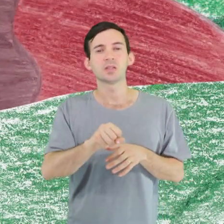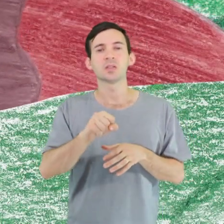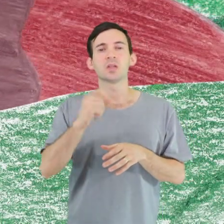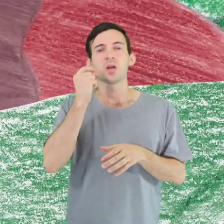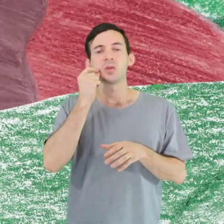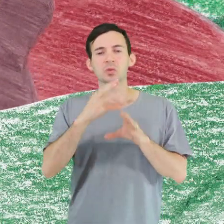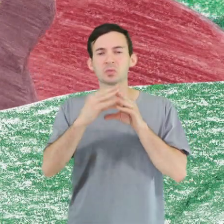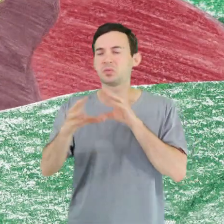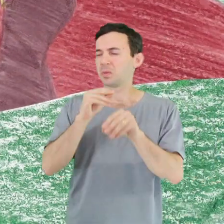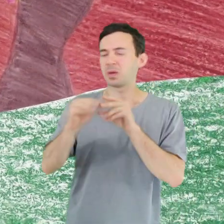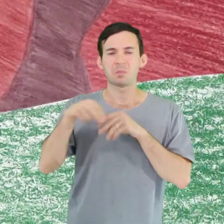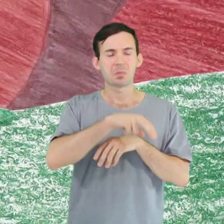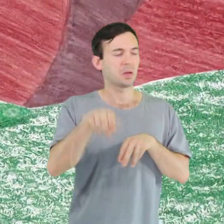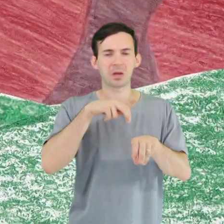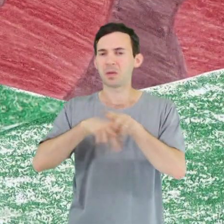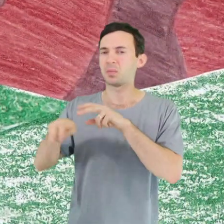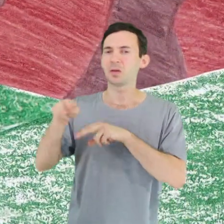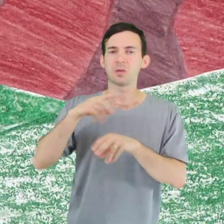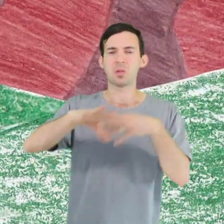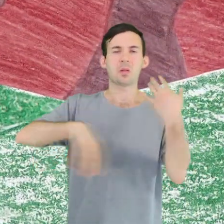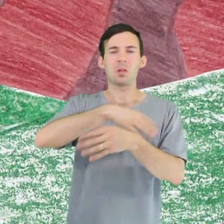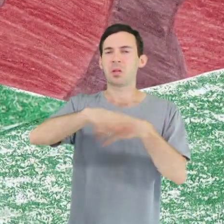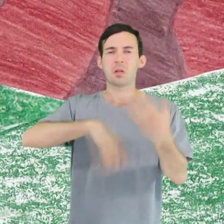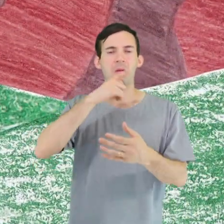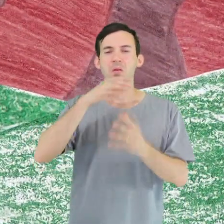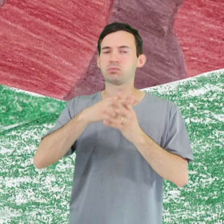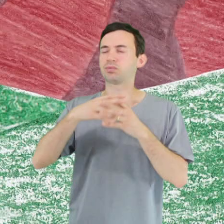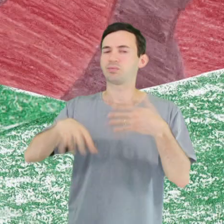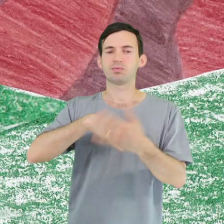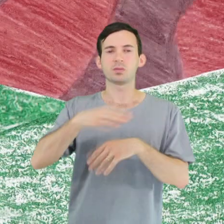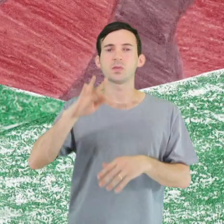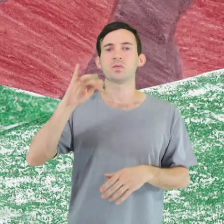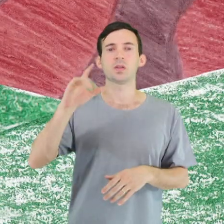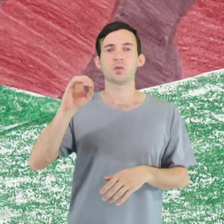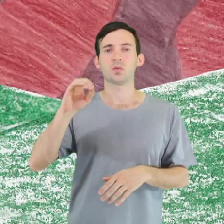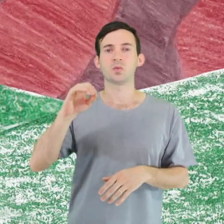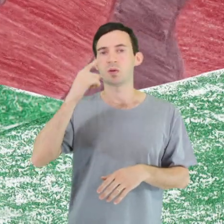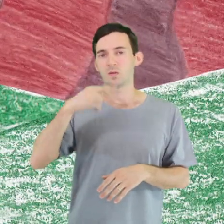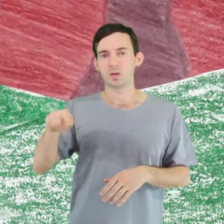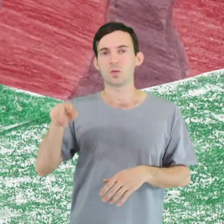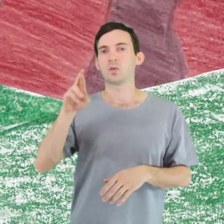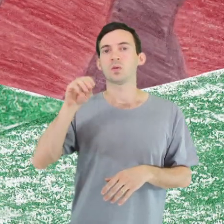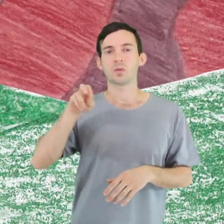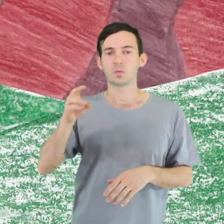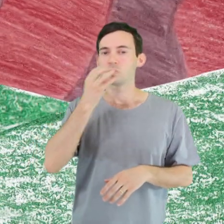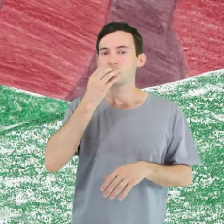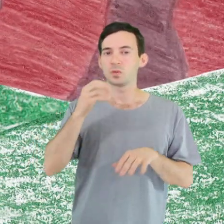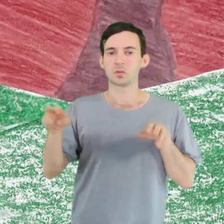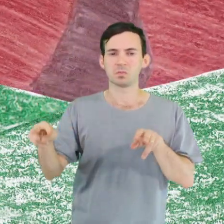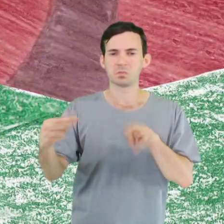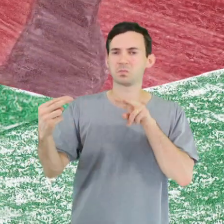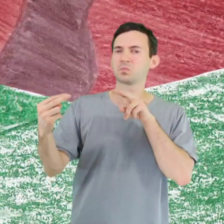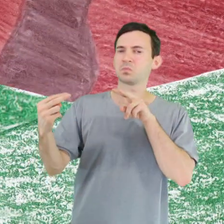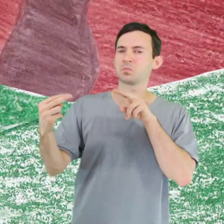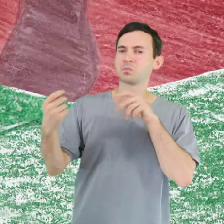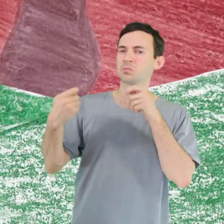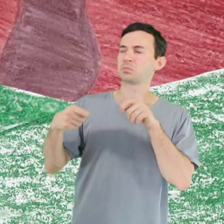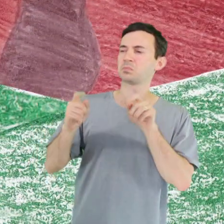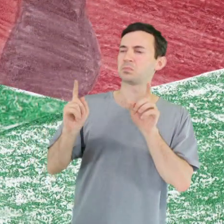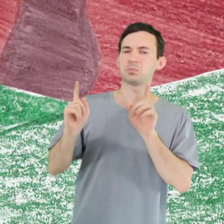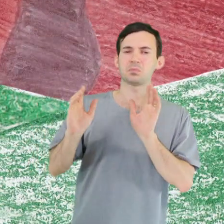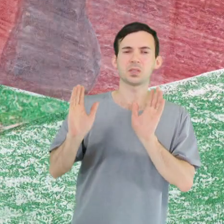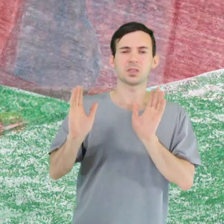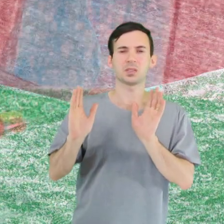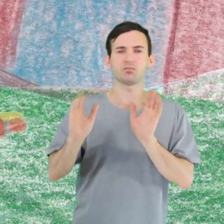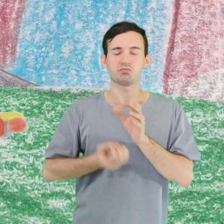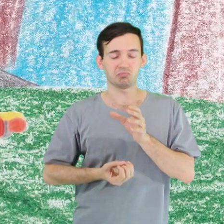daquela confusão na água, Filó e Romeu se entre olharam E não precisou muito mais que isso para nascer uma grande